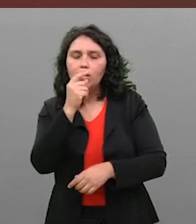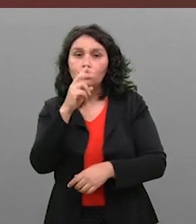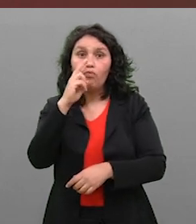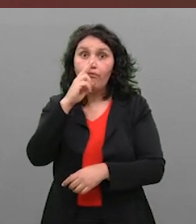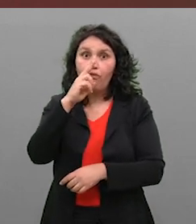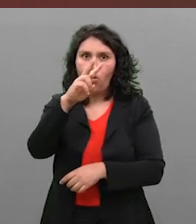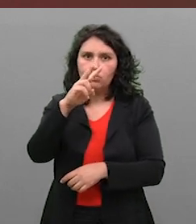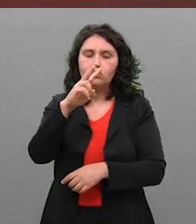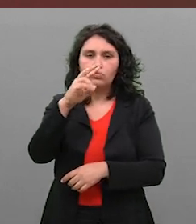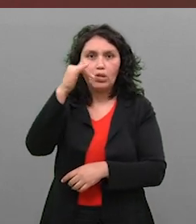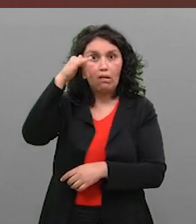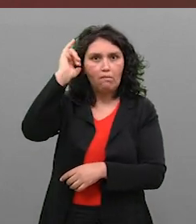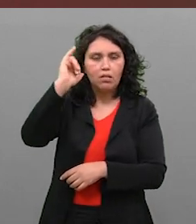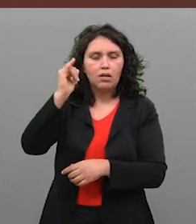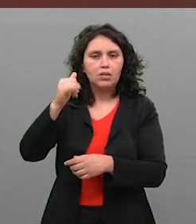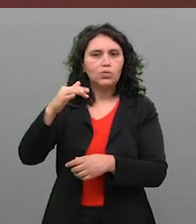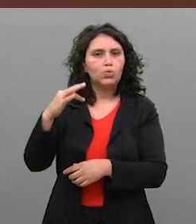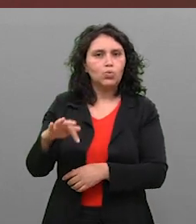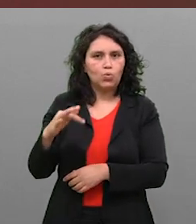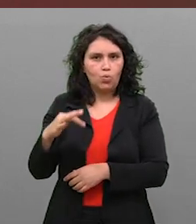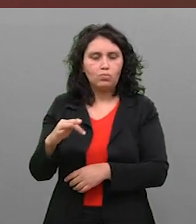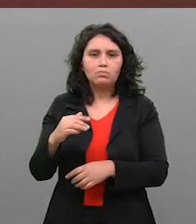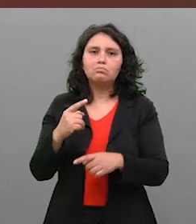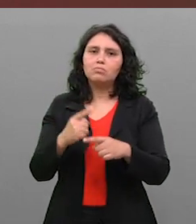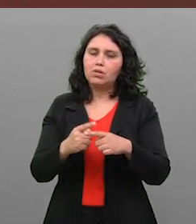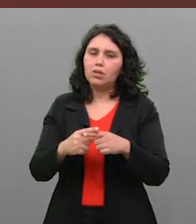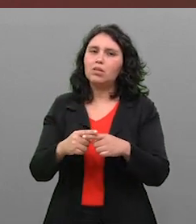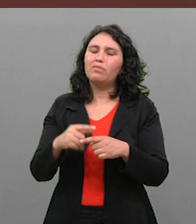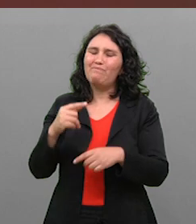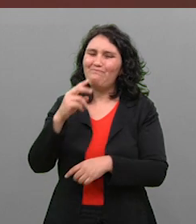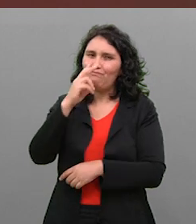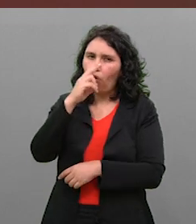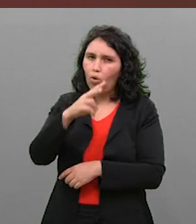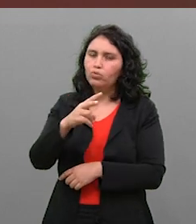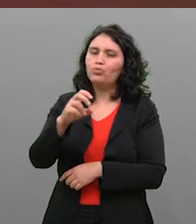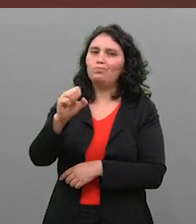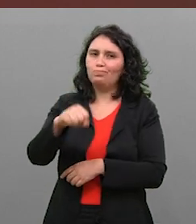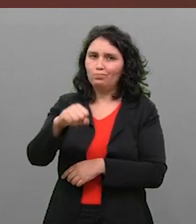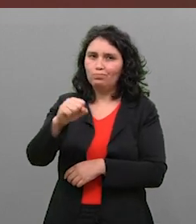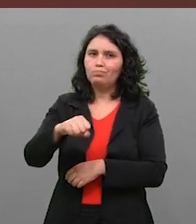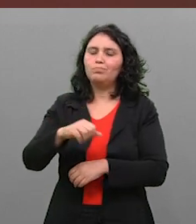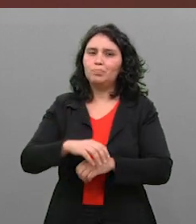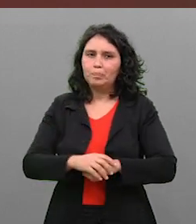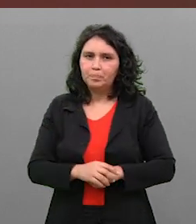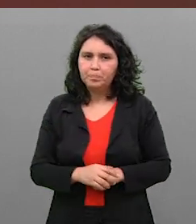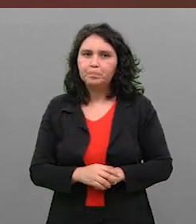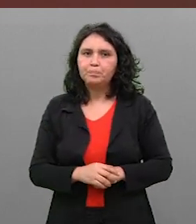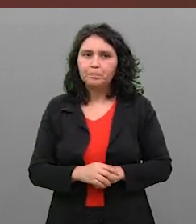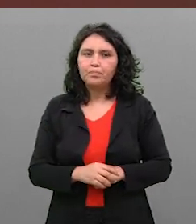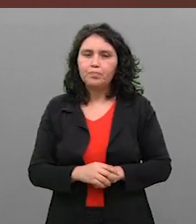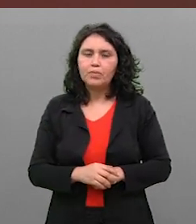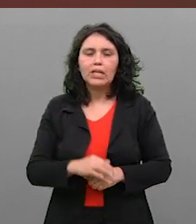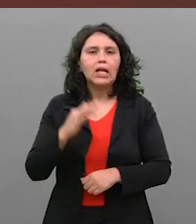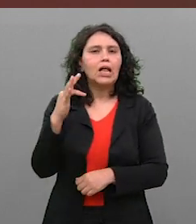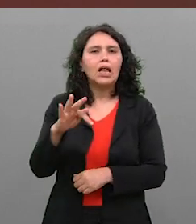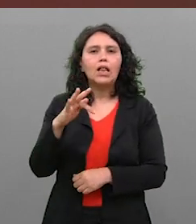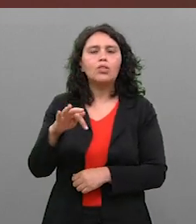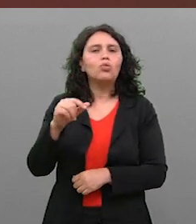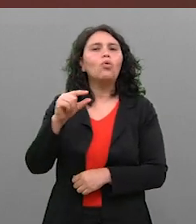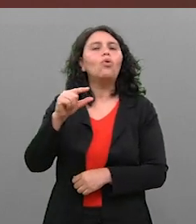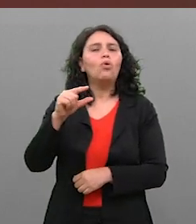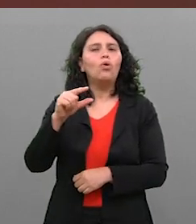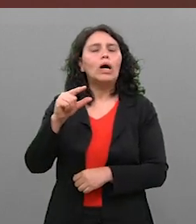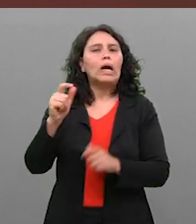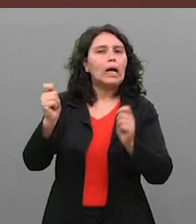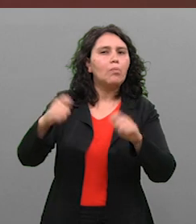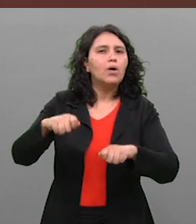exemplo, para conseguir controlar essa dor. A dor é muito intensa. É muito intensa. E essa dor intensa, associada